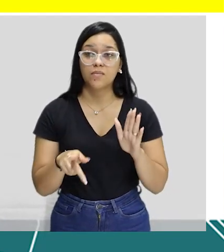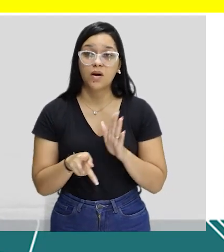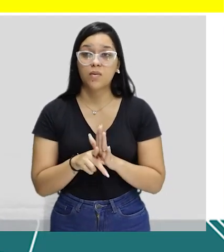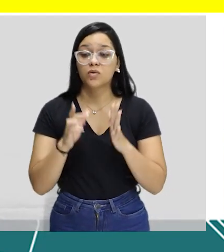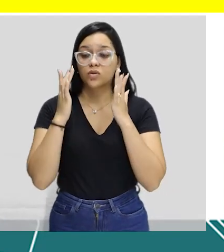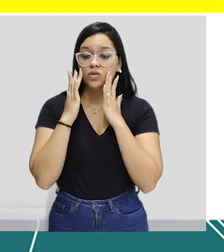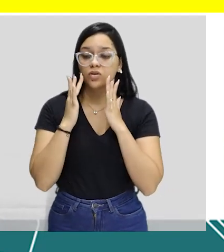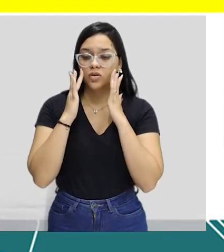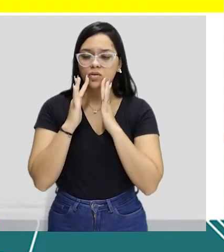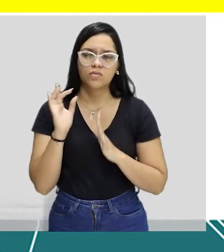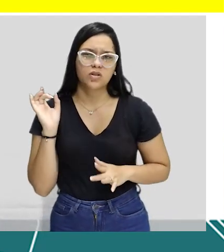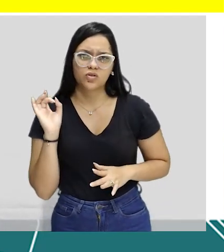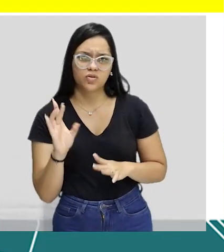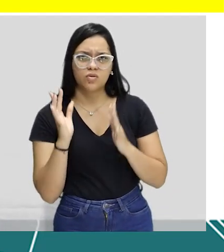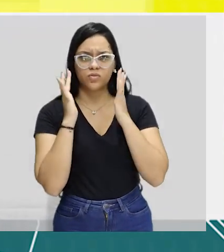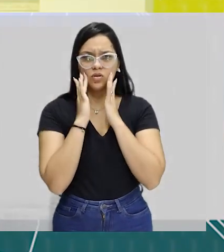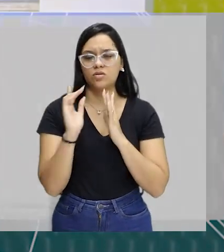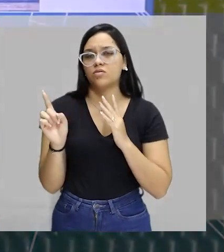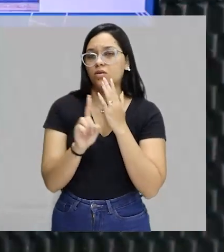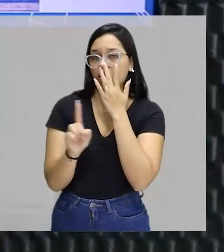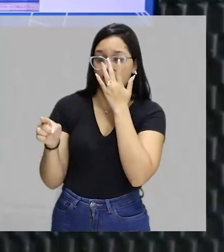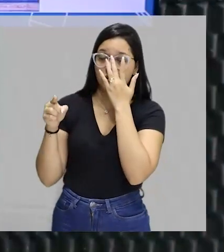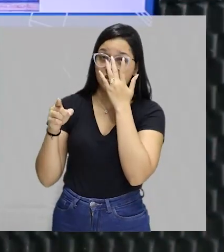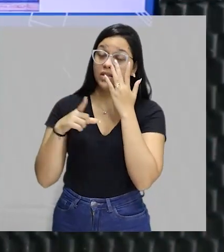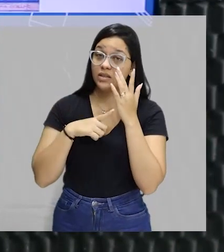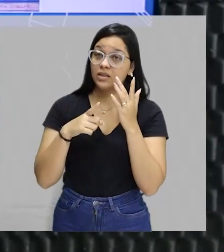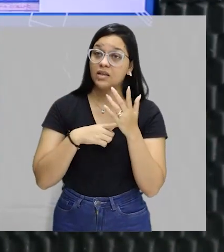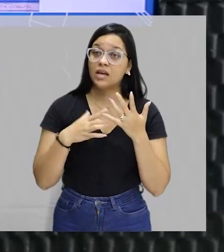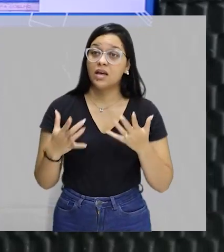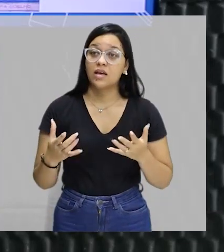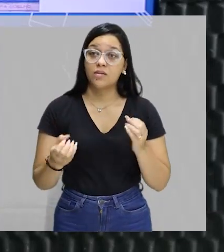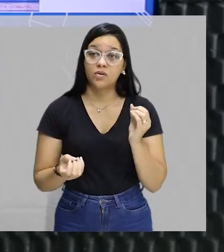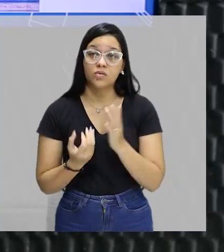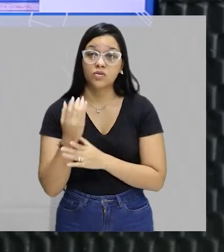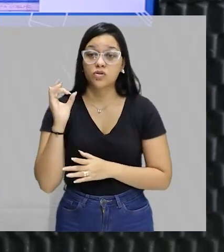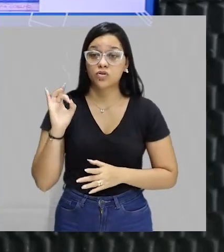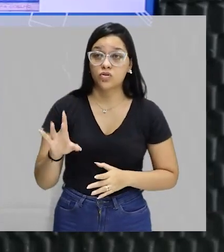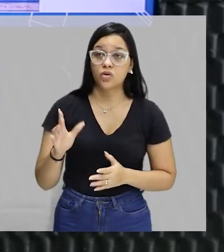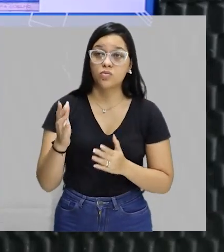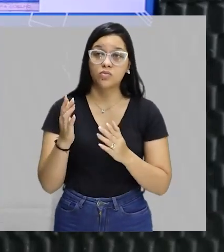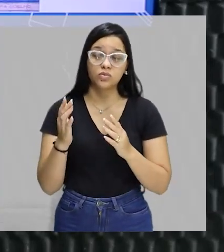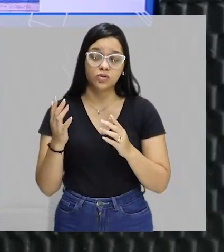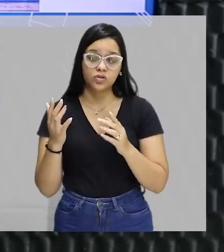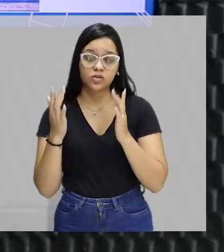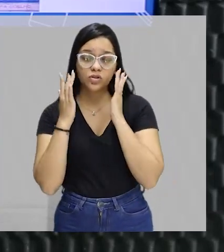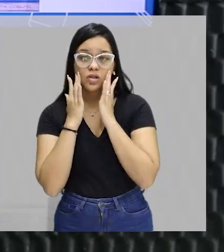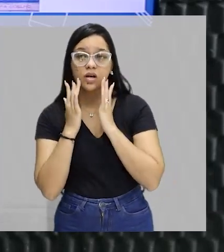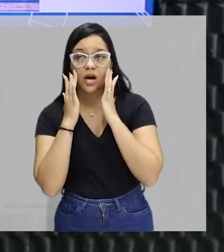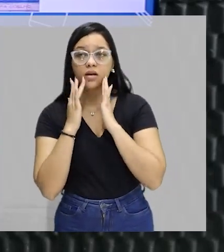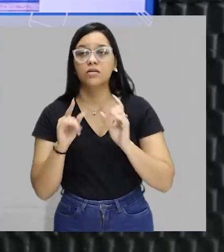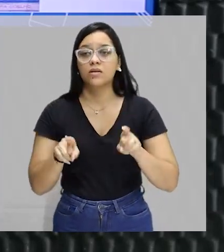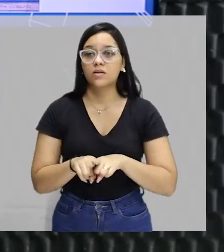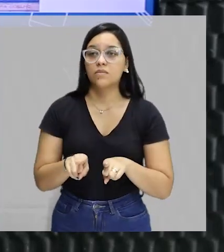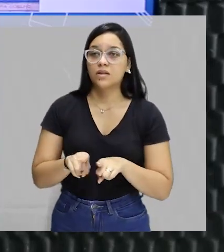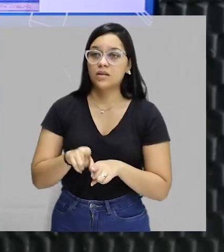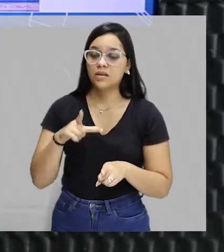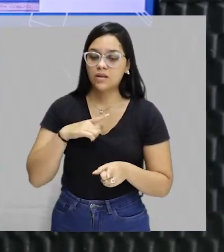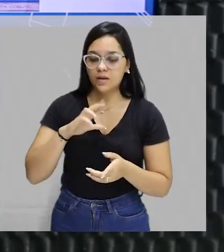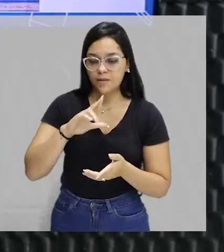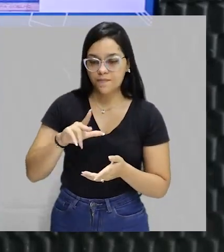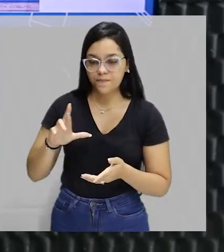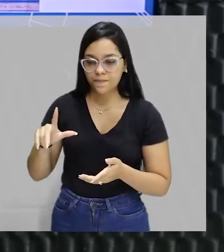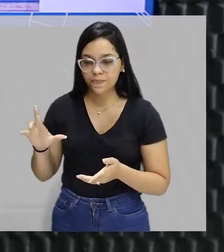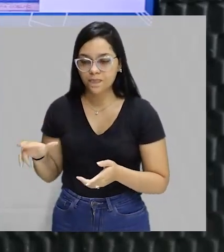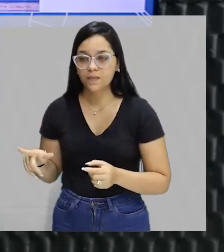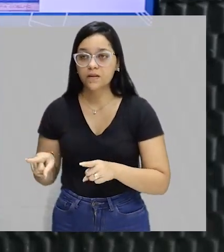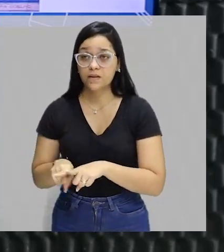especificamente, mas não é somente no teatro. Você tem autores que produzem só para o teatro, você tem autores que produzem obras literárias diversificadas